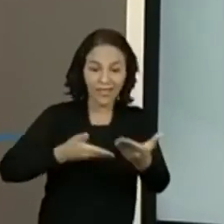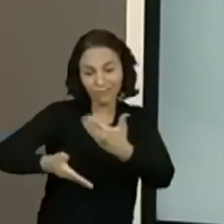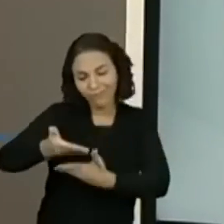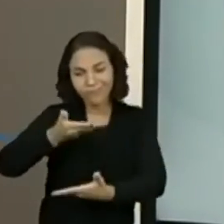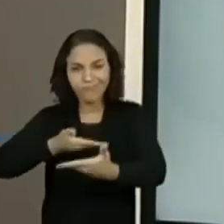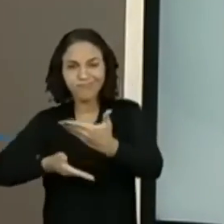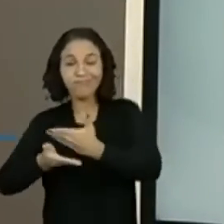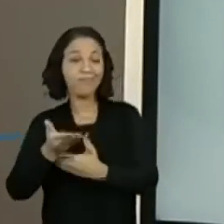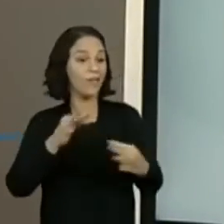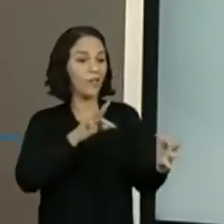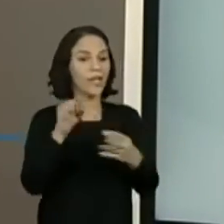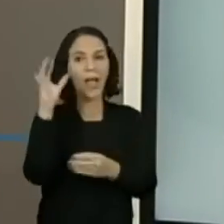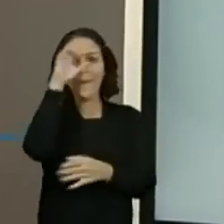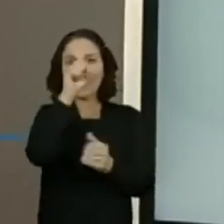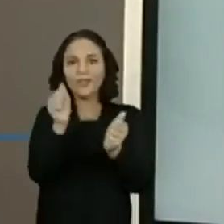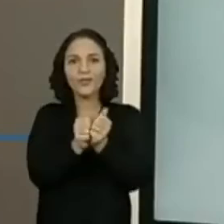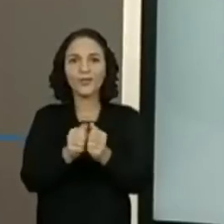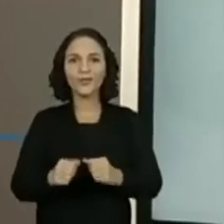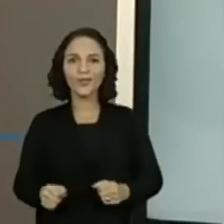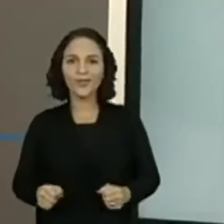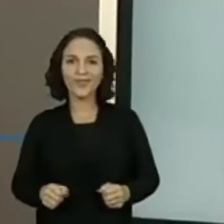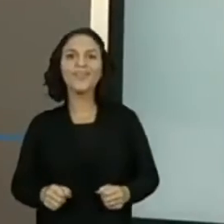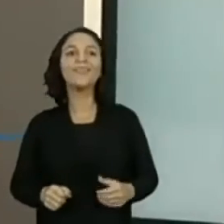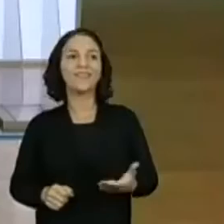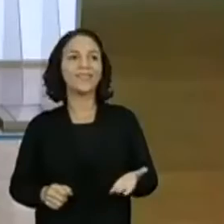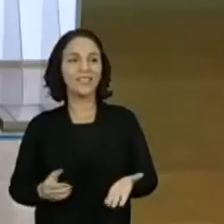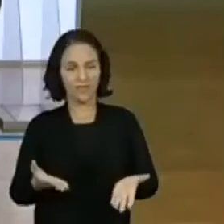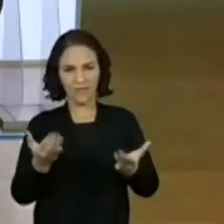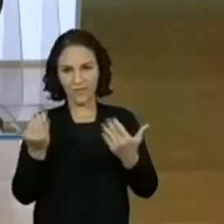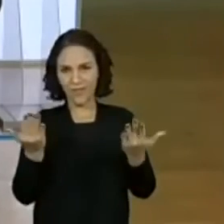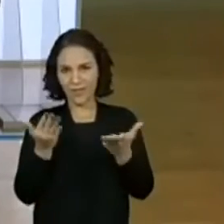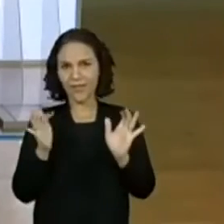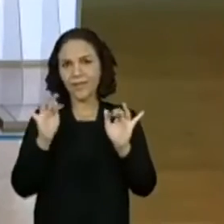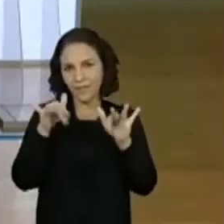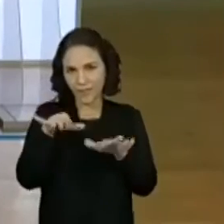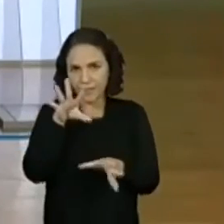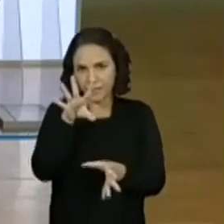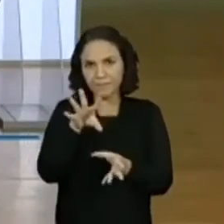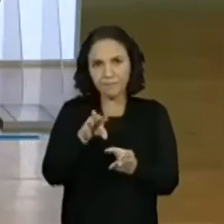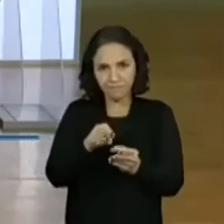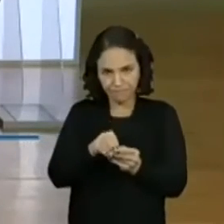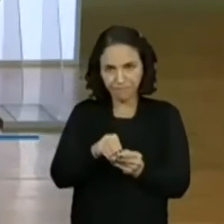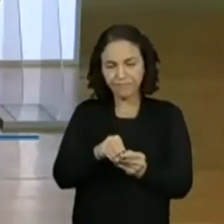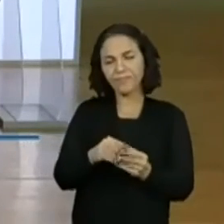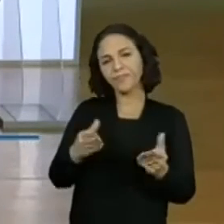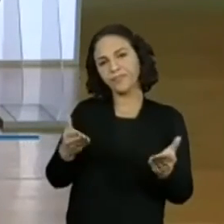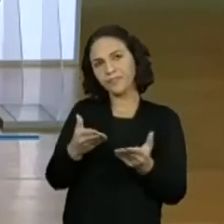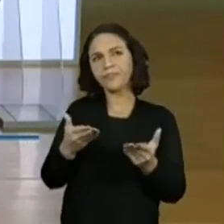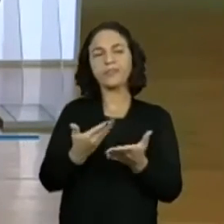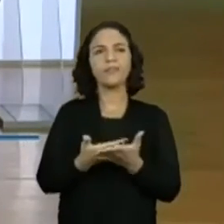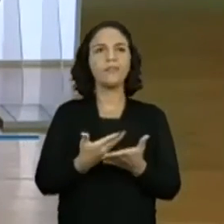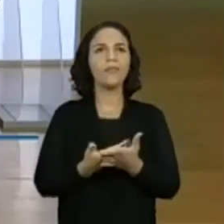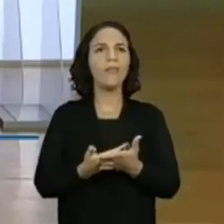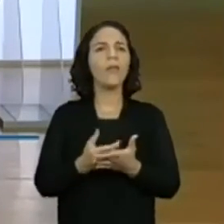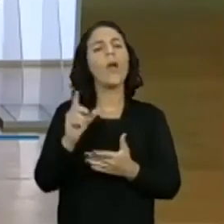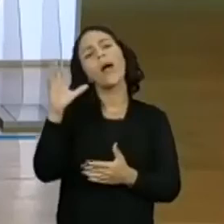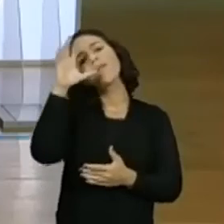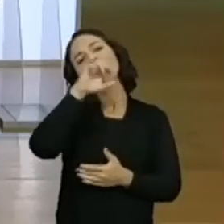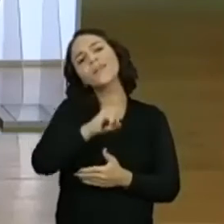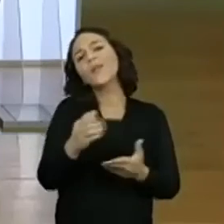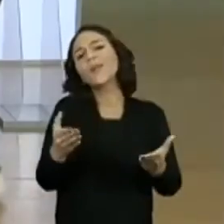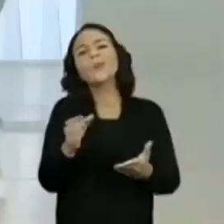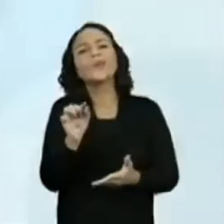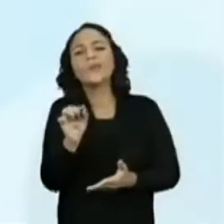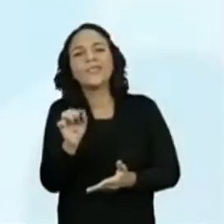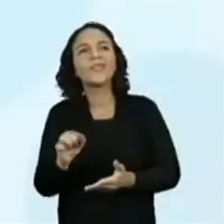que todos vão aprendendo, tá bom? Vamos, então, para a nossa síntese, na nossa retomada. Ver o que aprendemos hoje.